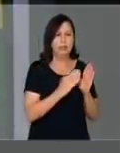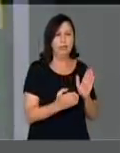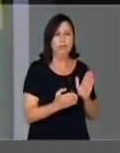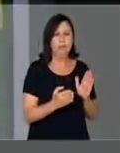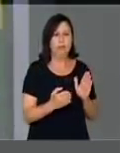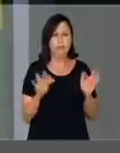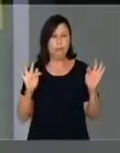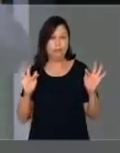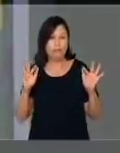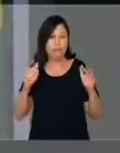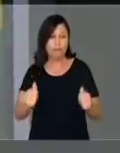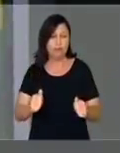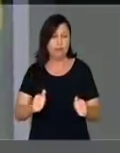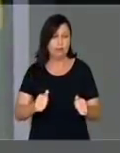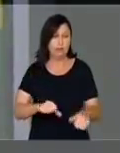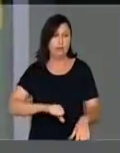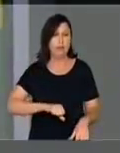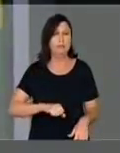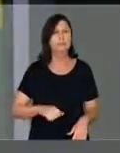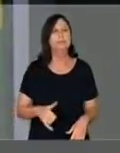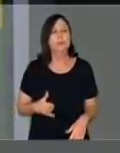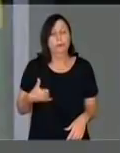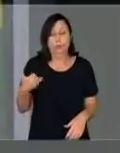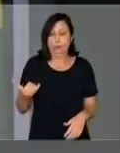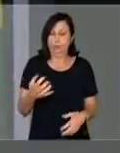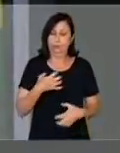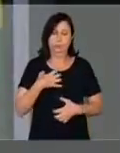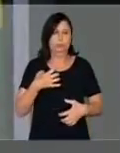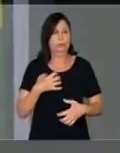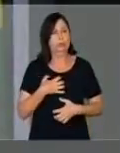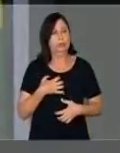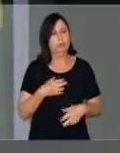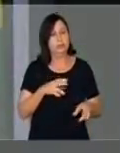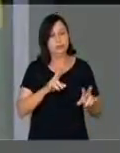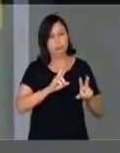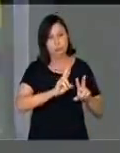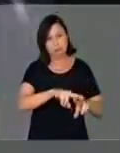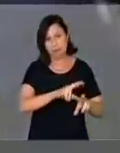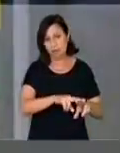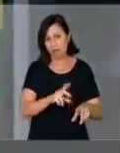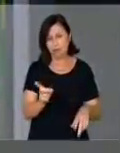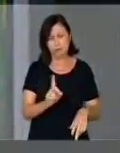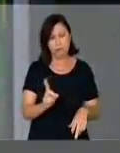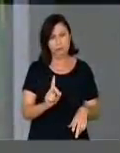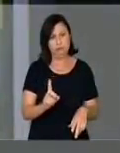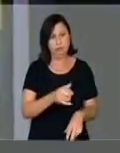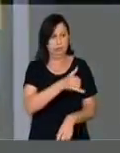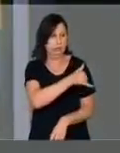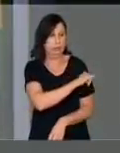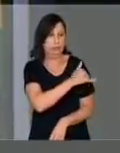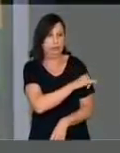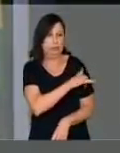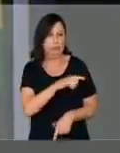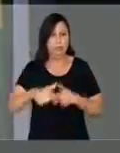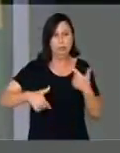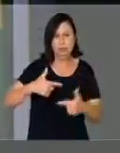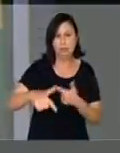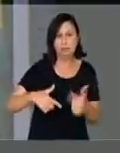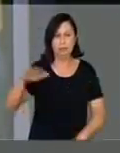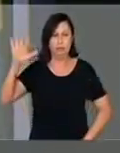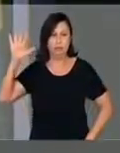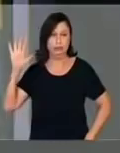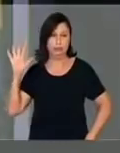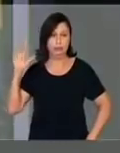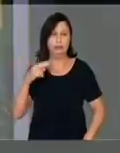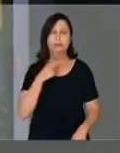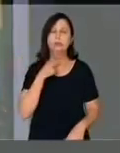Tenho orgulho de falar. Porque o meu não está preso. O meu está lá no Rio de Janeiro trabalhando. Não pôde ir no